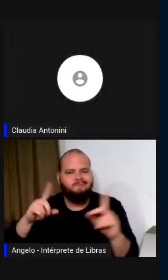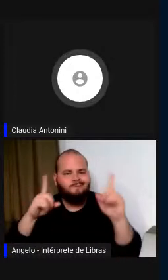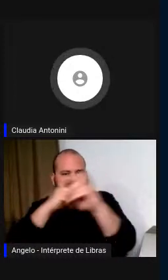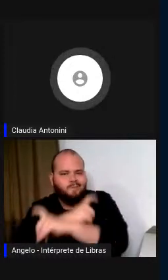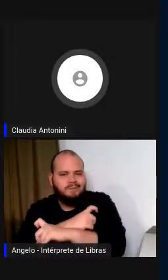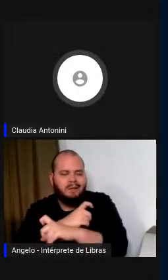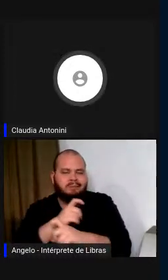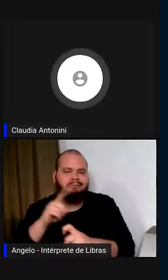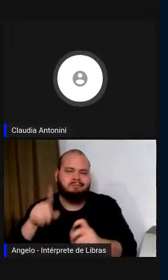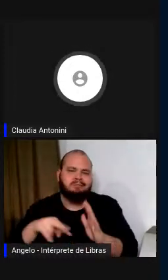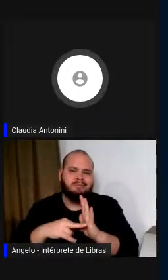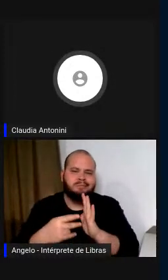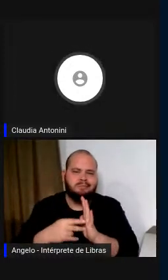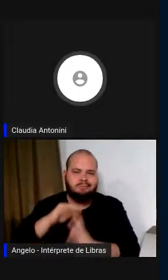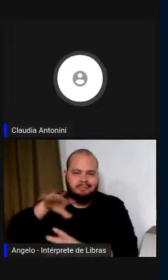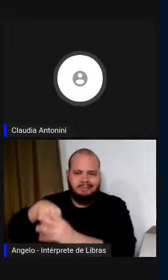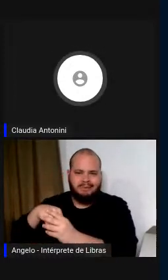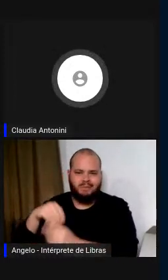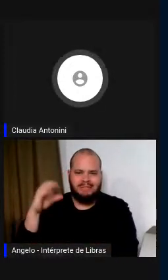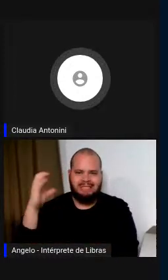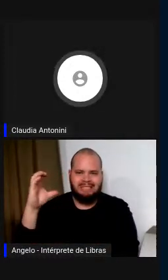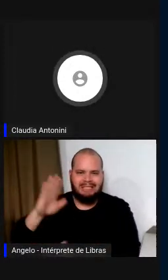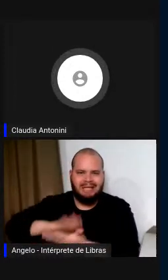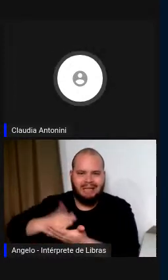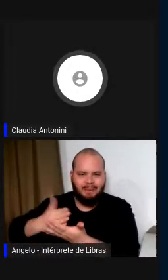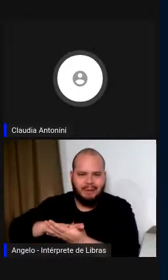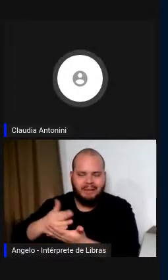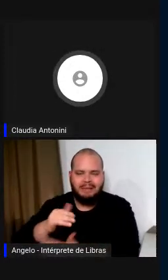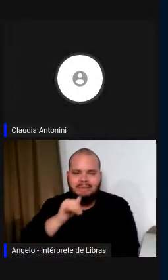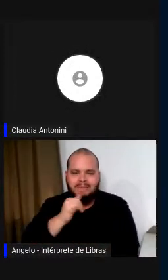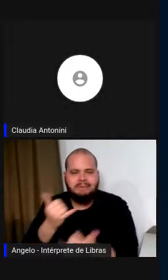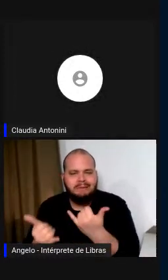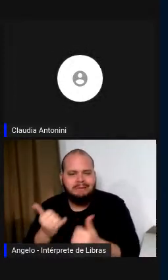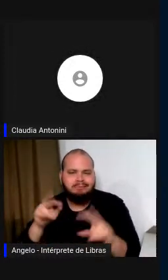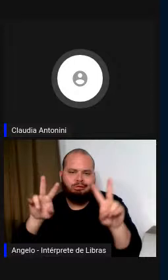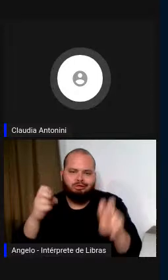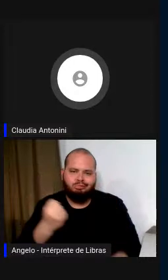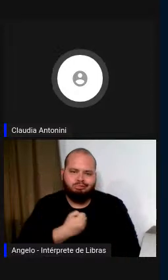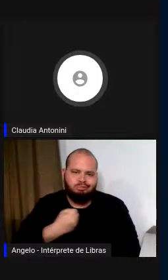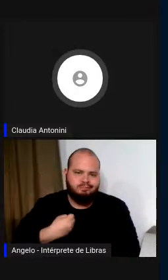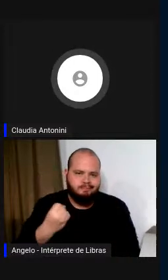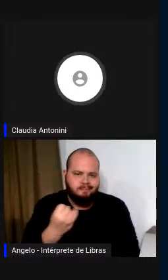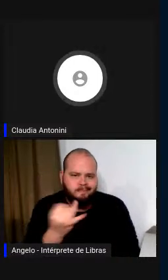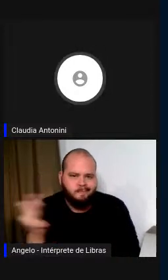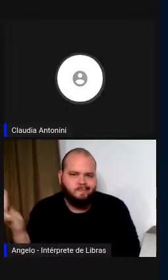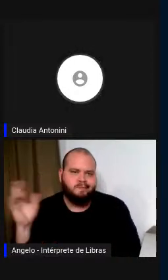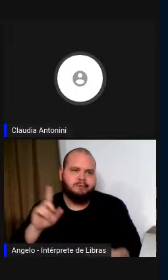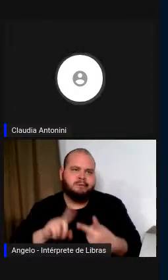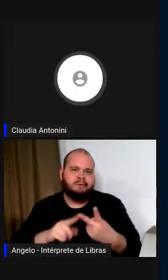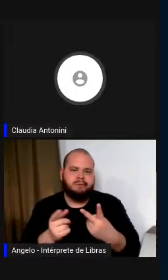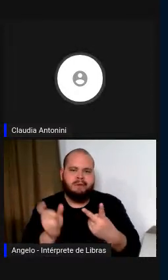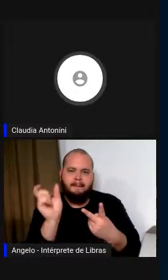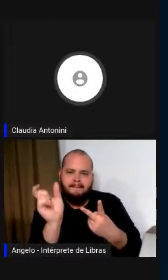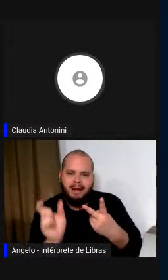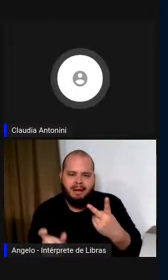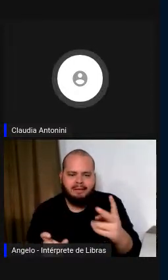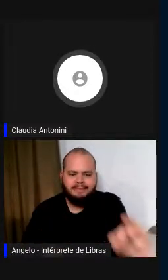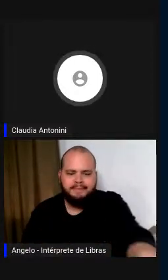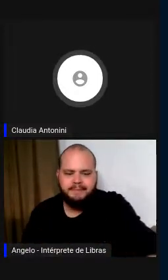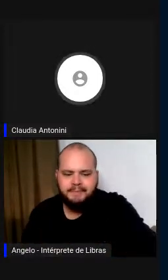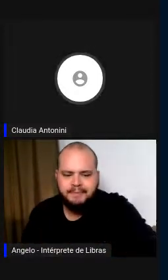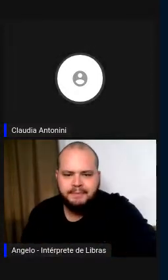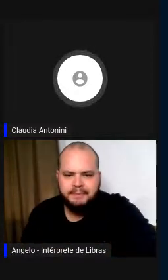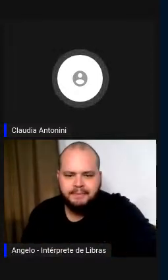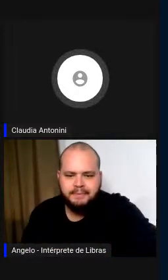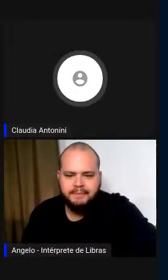na ciência da interpretação, como, por exemplo, números, terminologia de especialidade e